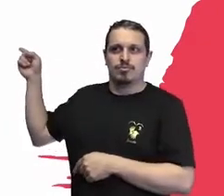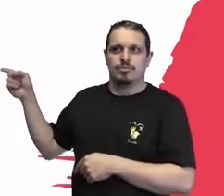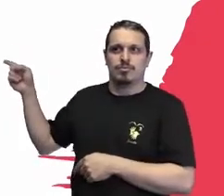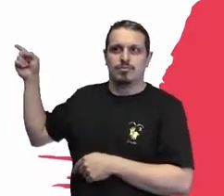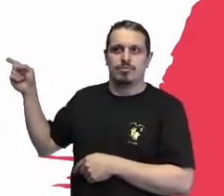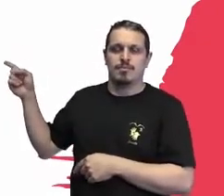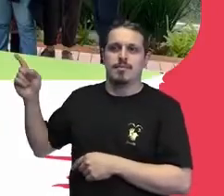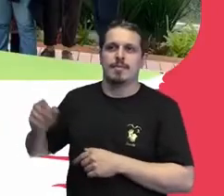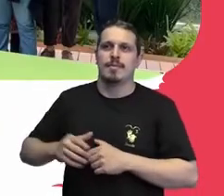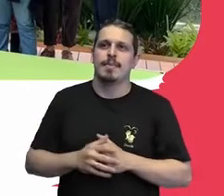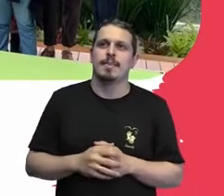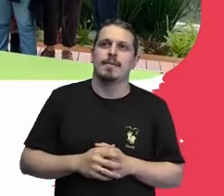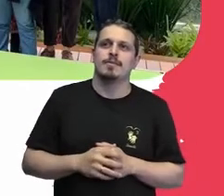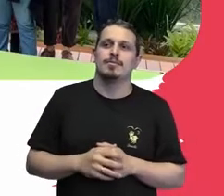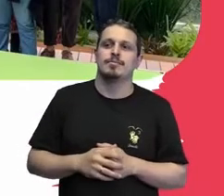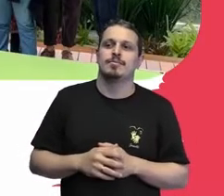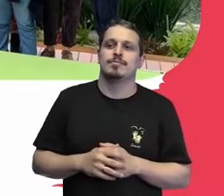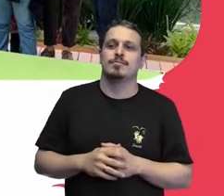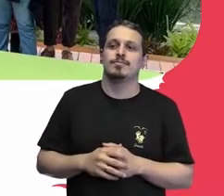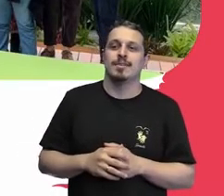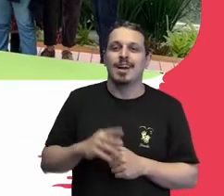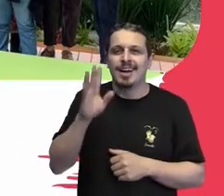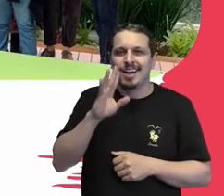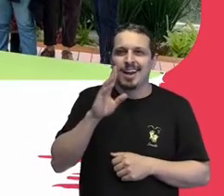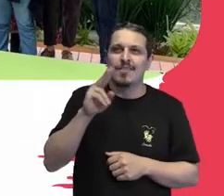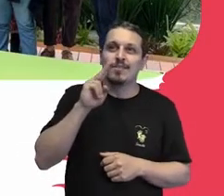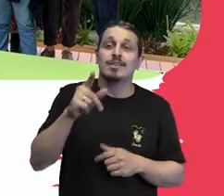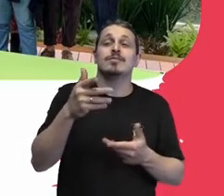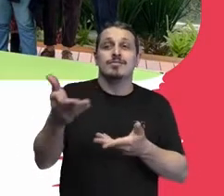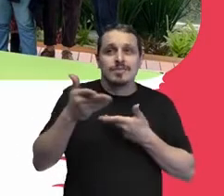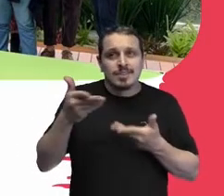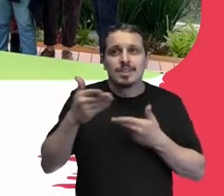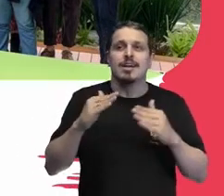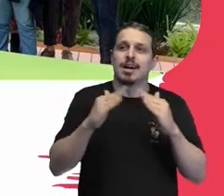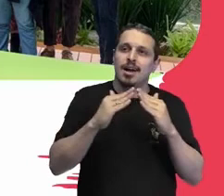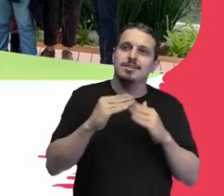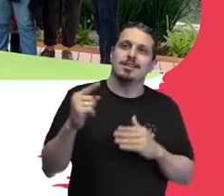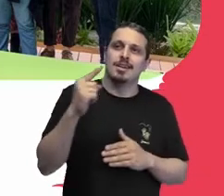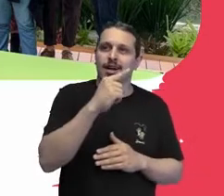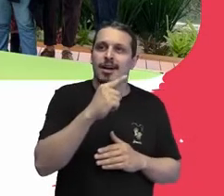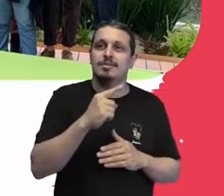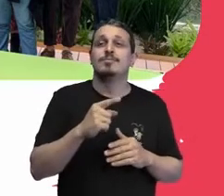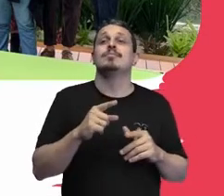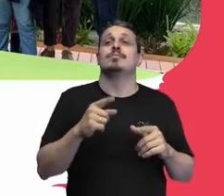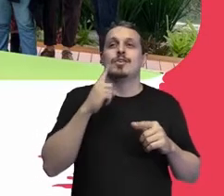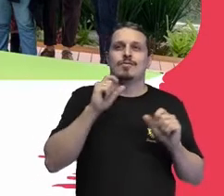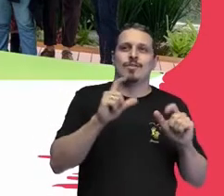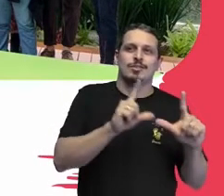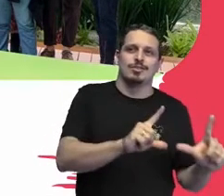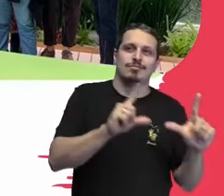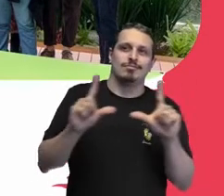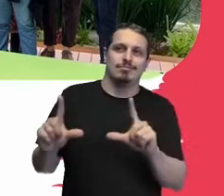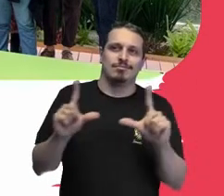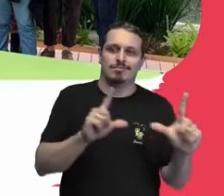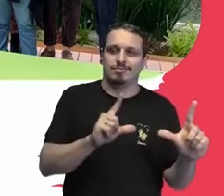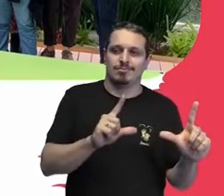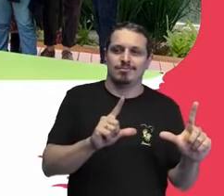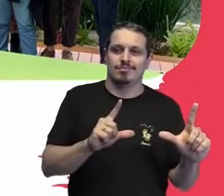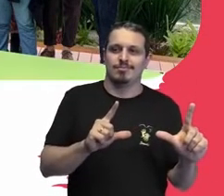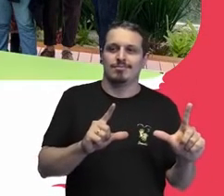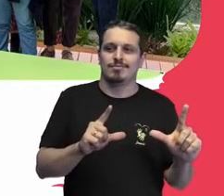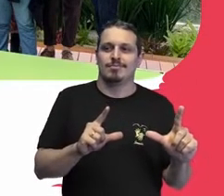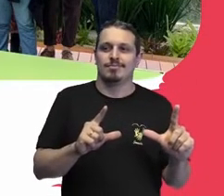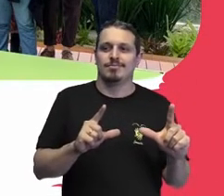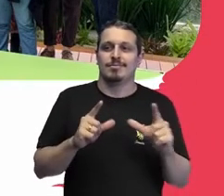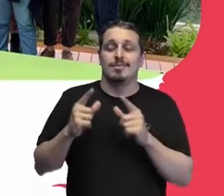Ah, é tão legal ver os visitando, aí, aí, e ainda tem essa coisa, Tabata, você falou bem, eu sou carioca da